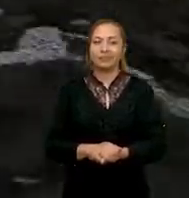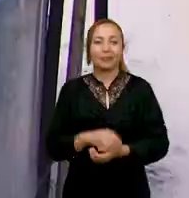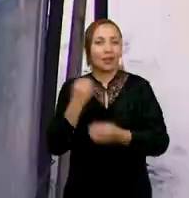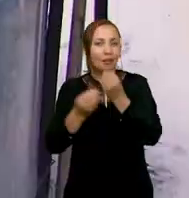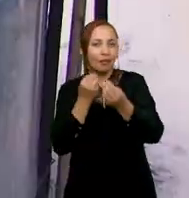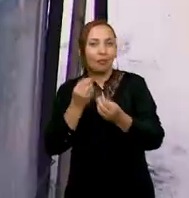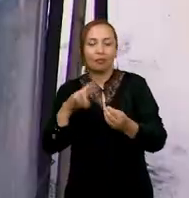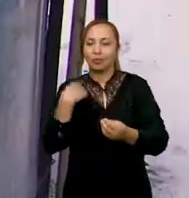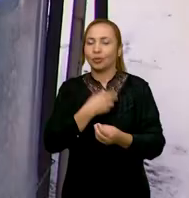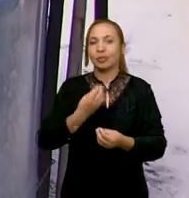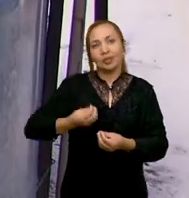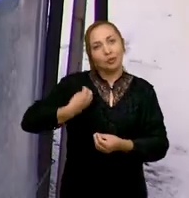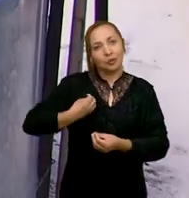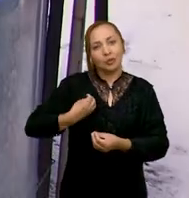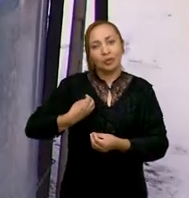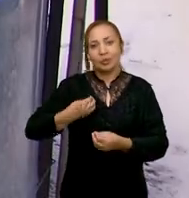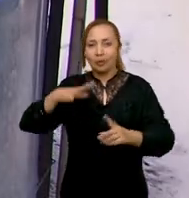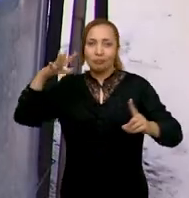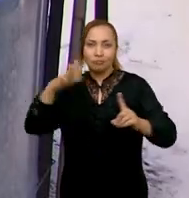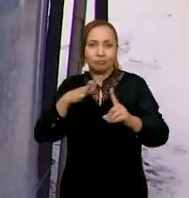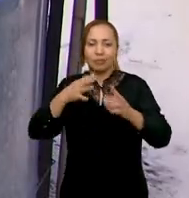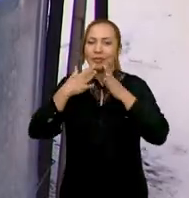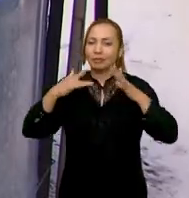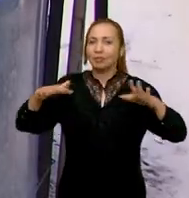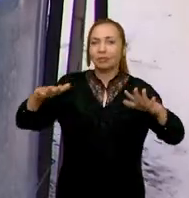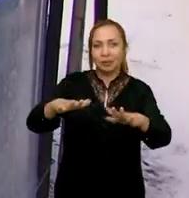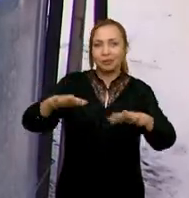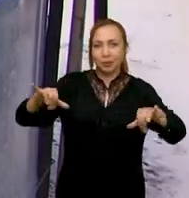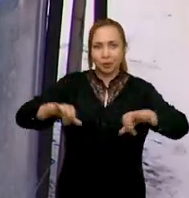Como a está estudando os impactos da pandemia, né?